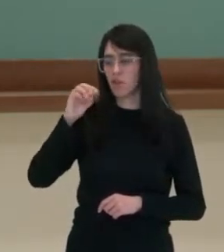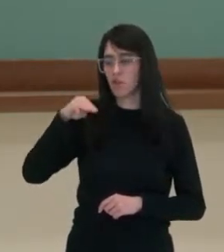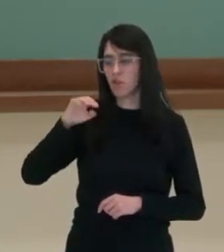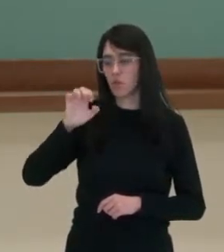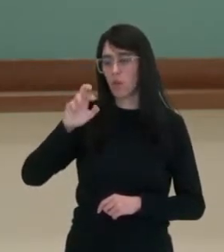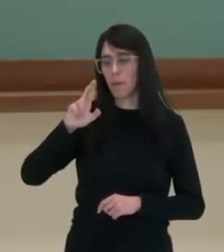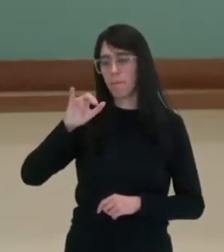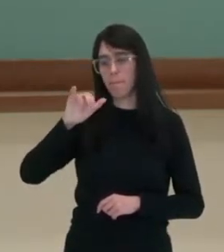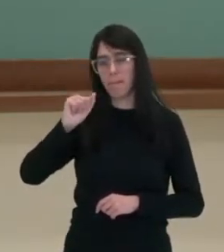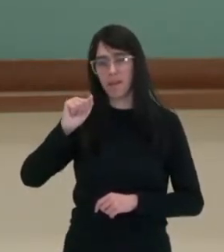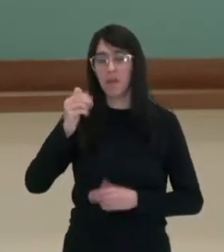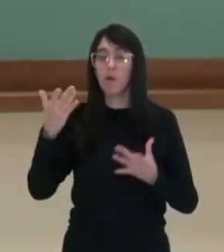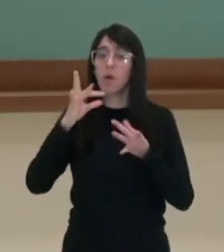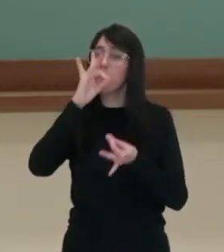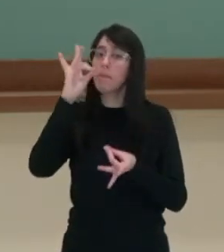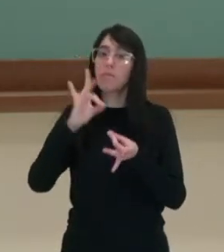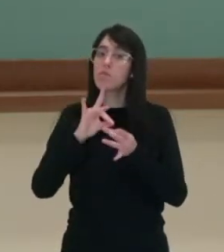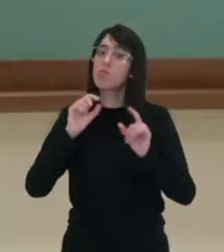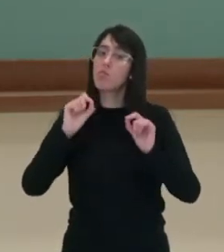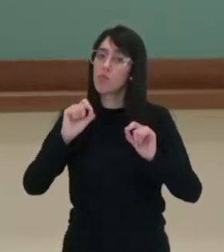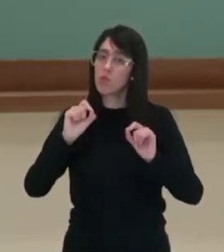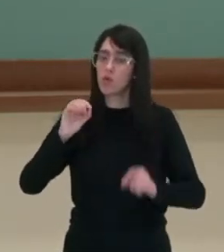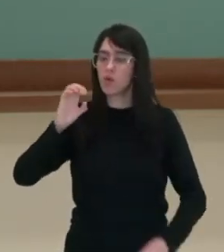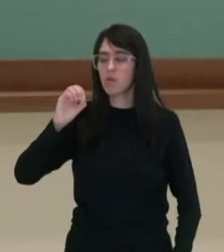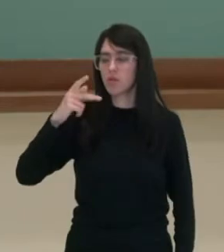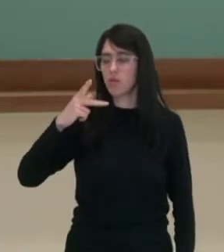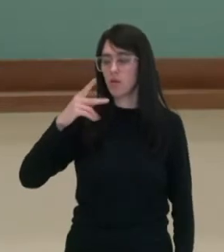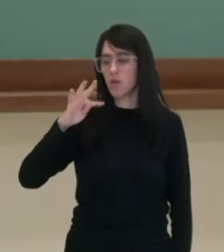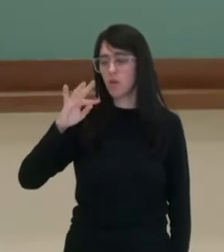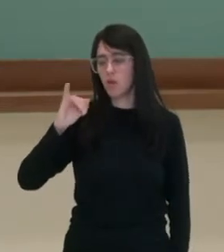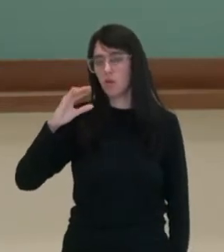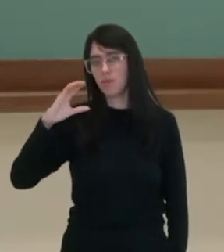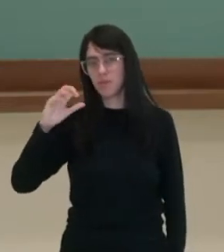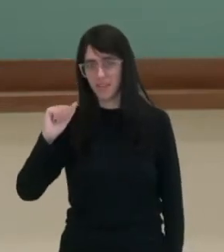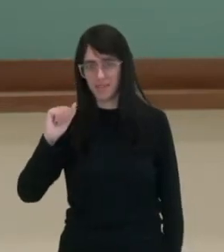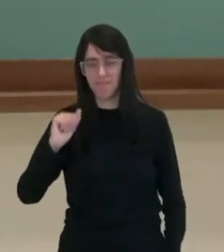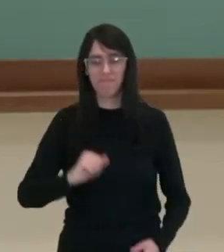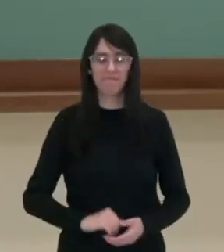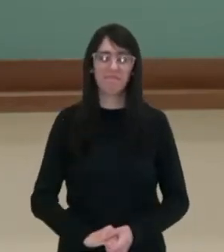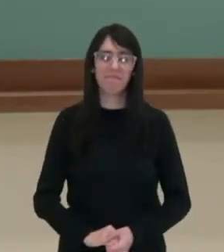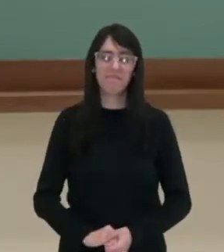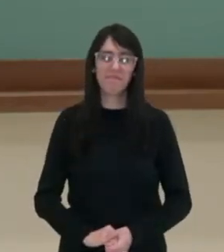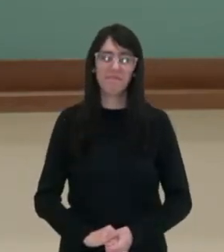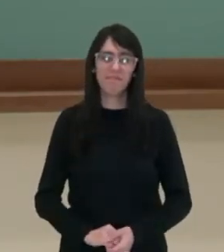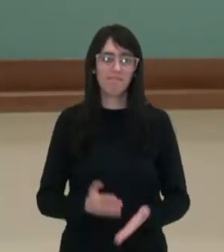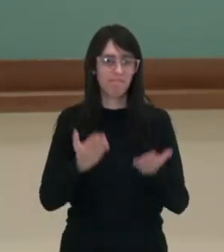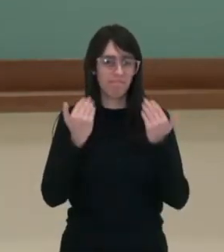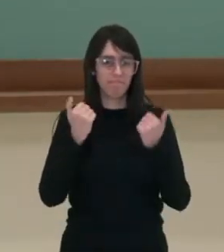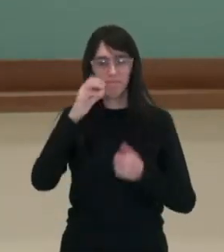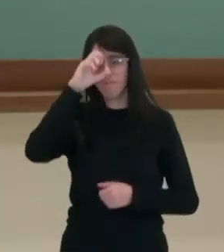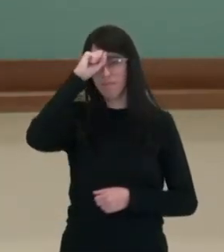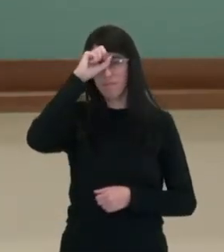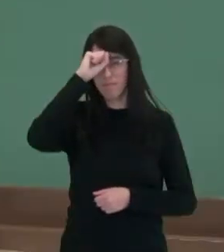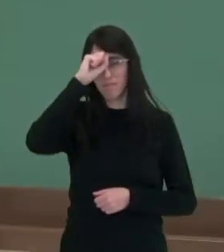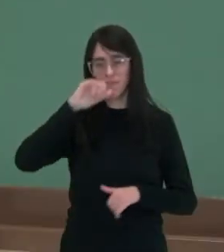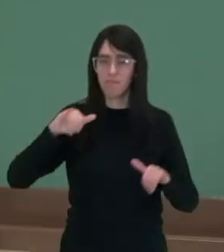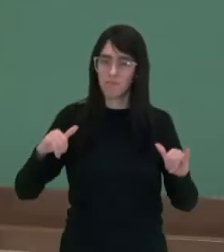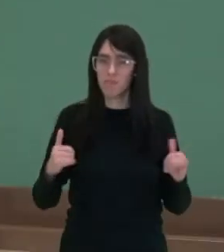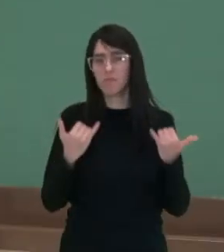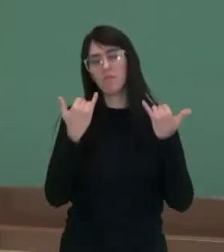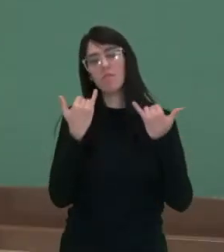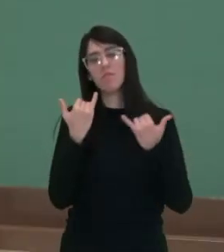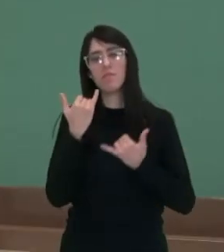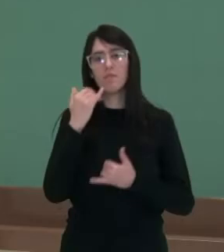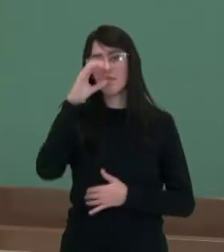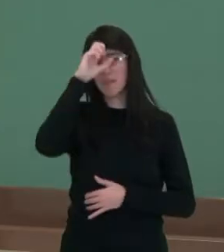espacial, em específico isomeria ótica. Venha e construímos